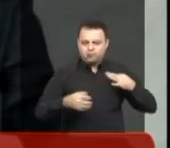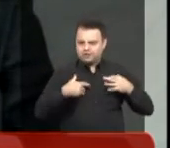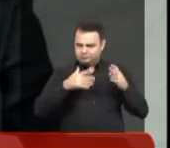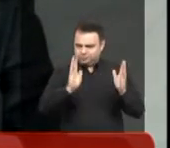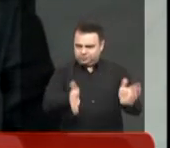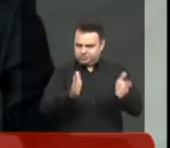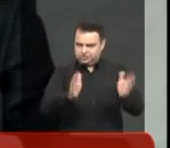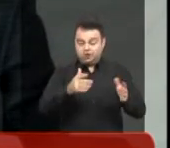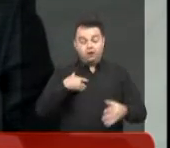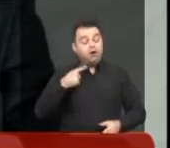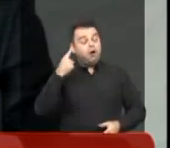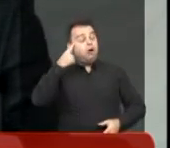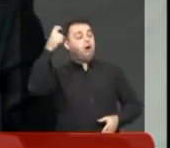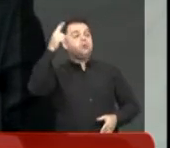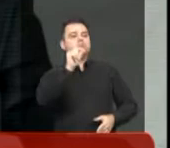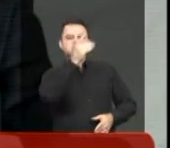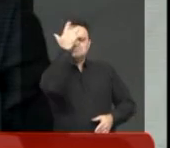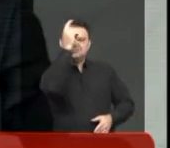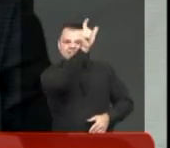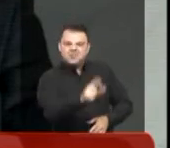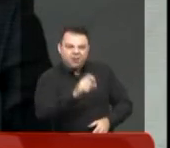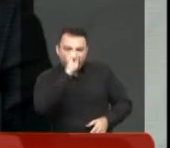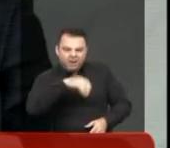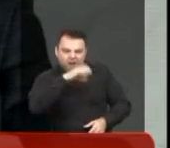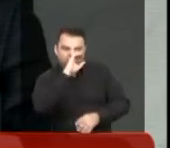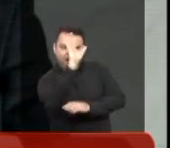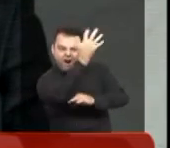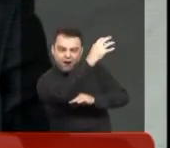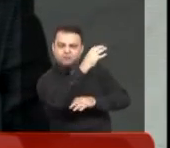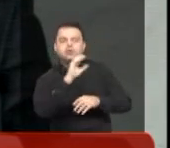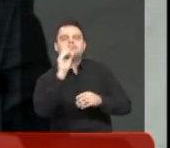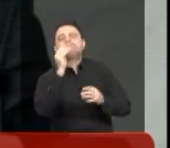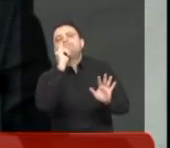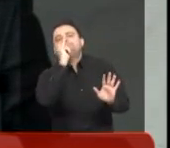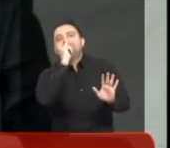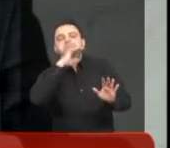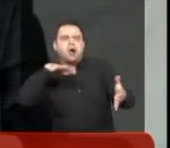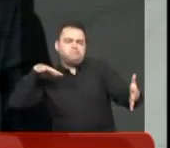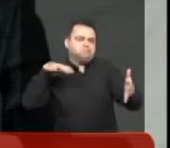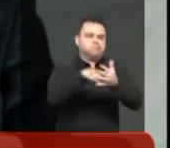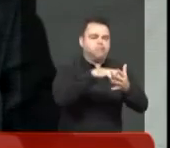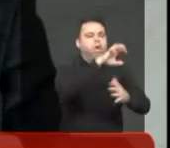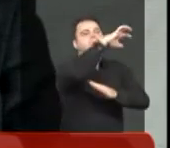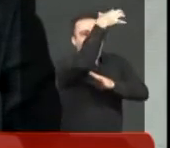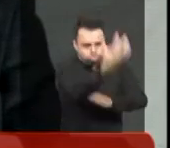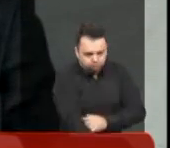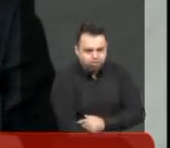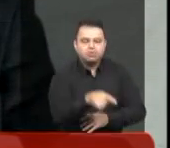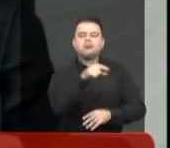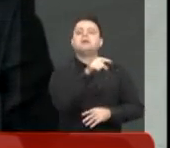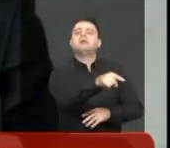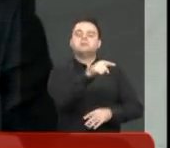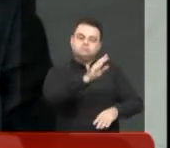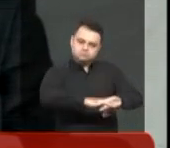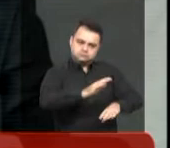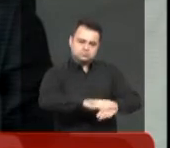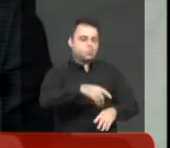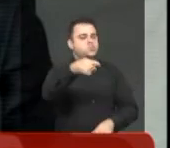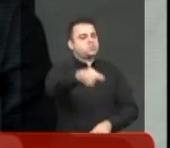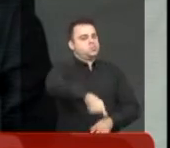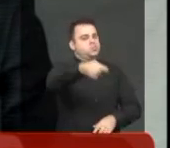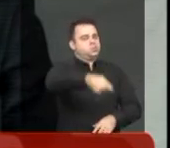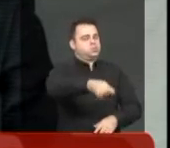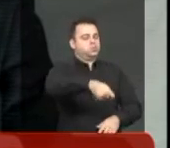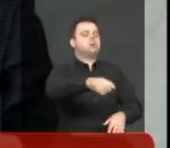penalizar aquele que destrói uma árvore, às vezes com acidente de trânsito, fazer com que ele replante, ele reponha